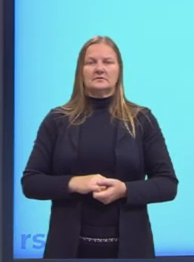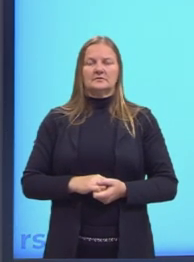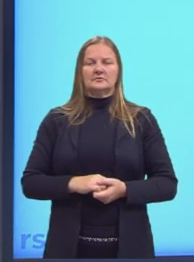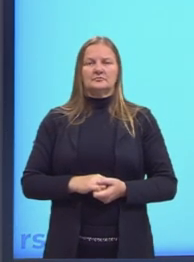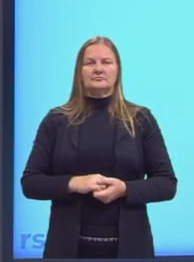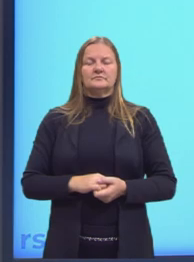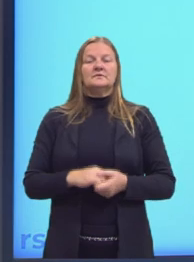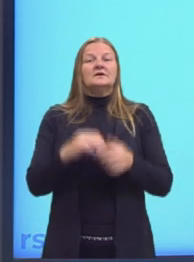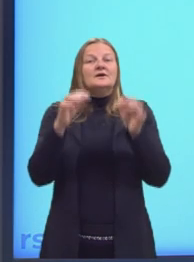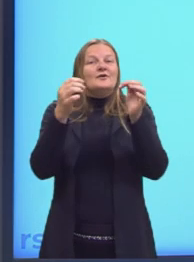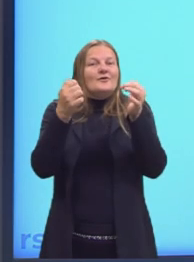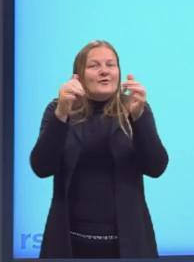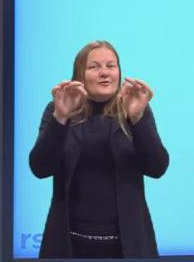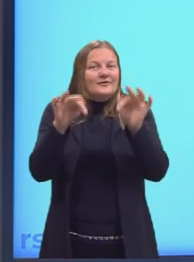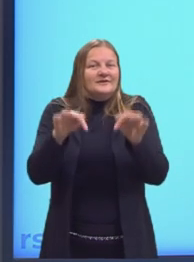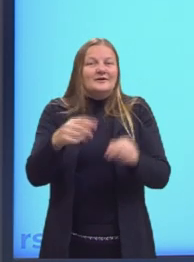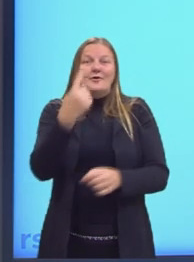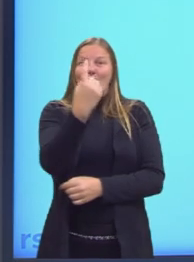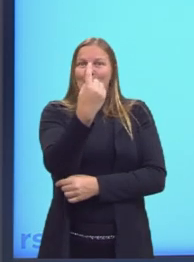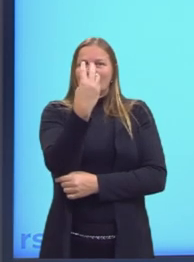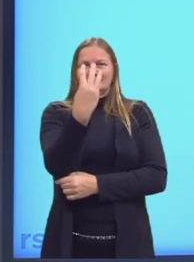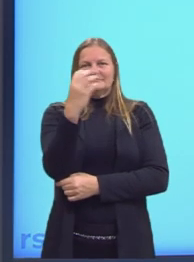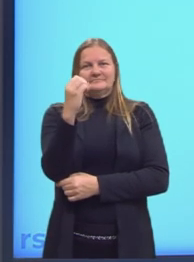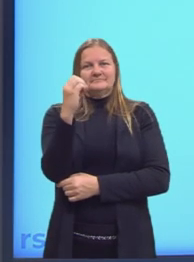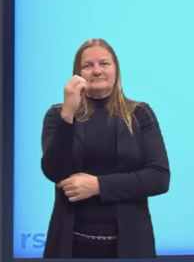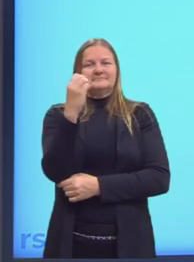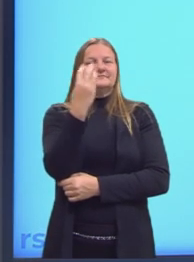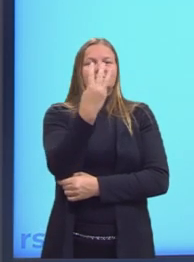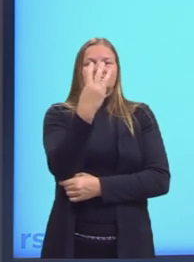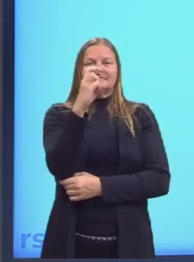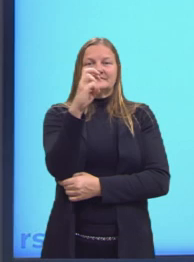E, por fim, nós temos uma carta de 350.